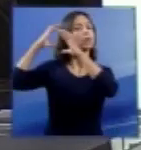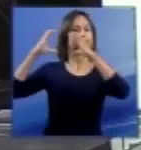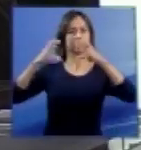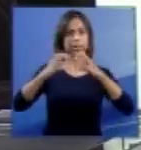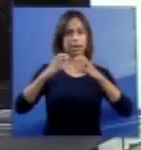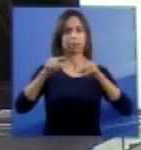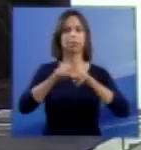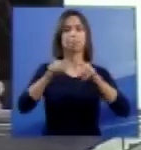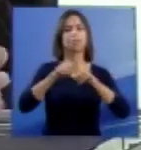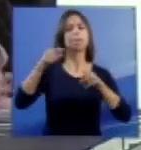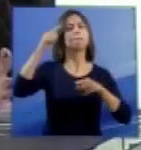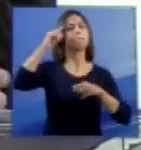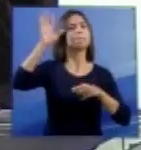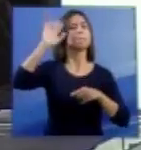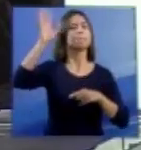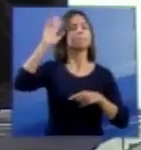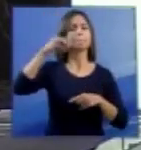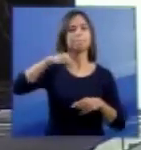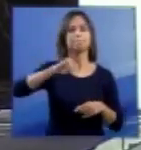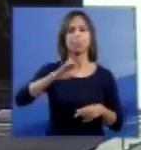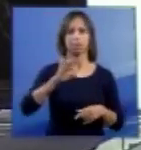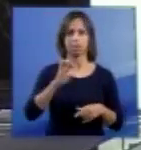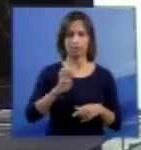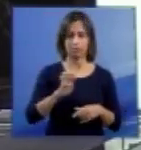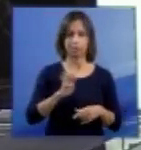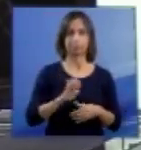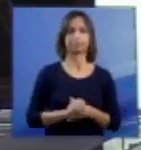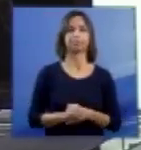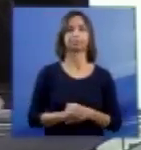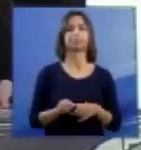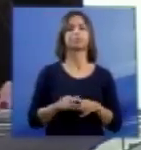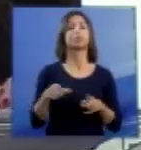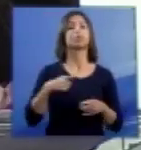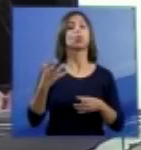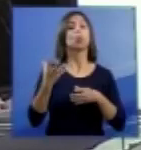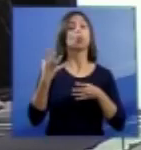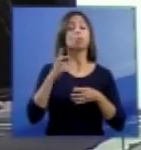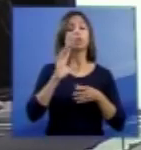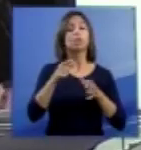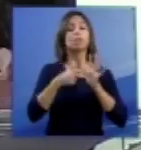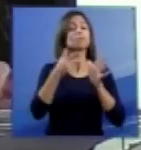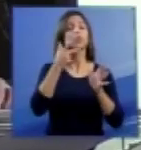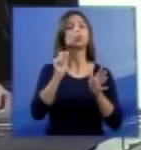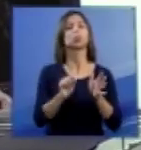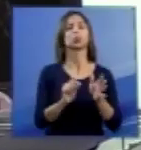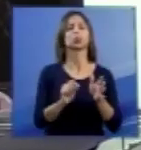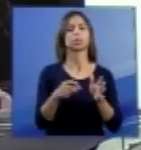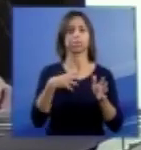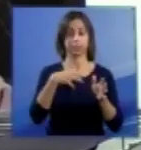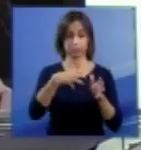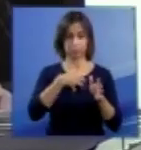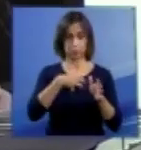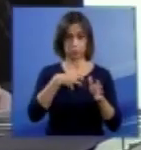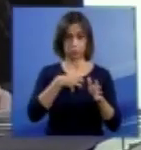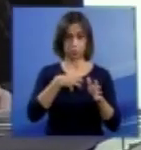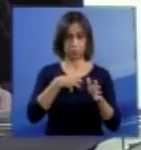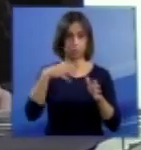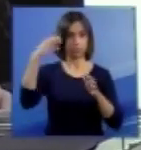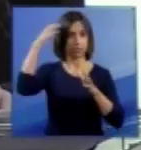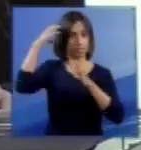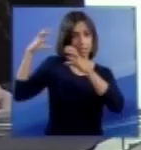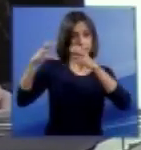é dualista, e dizendo que a atuação desse complexo é de natureza quântica, ele diz que essa estrutura não